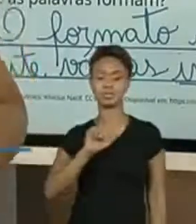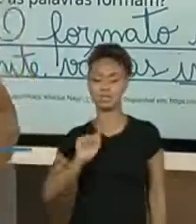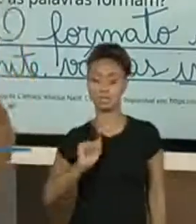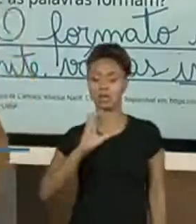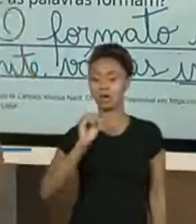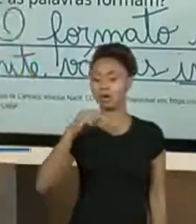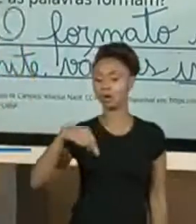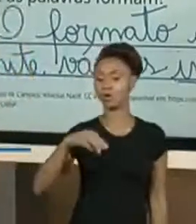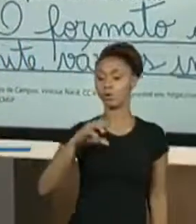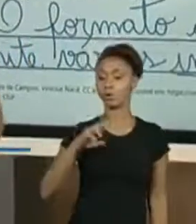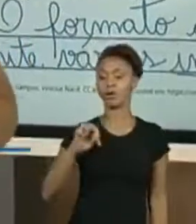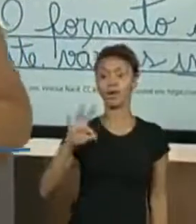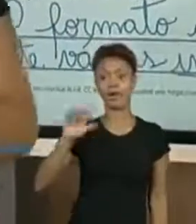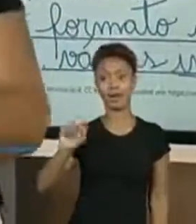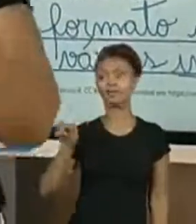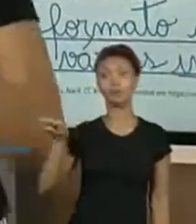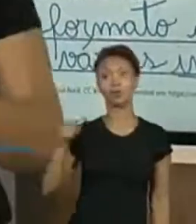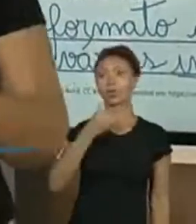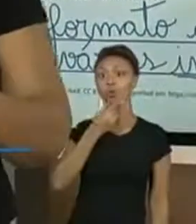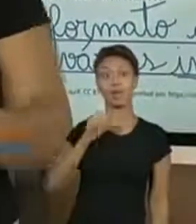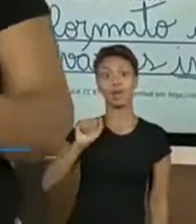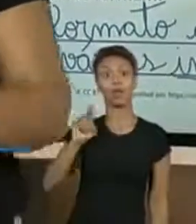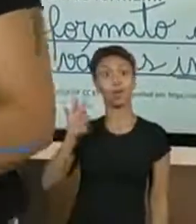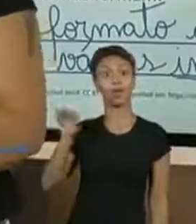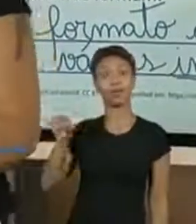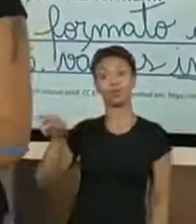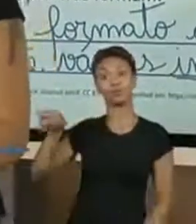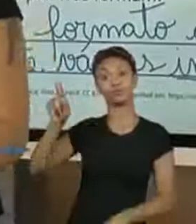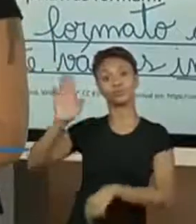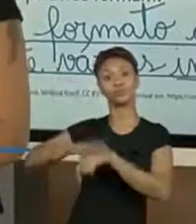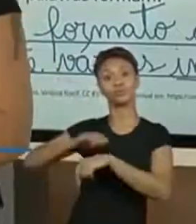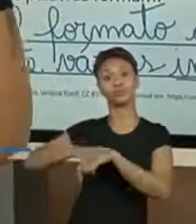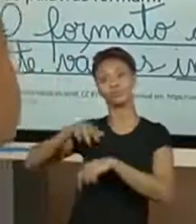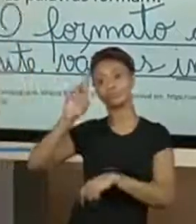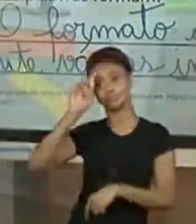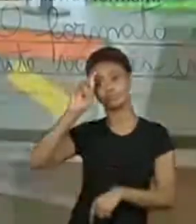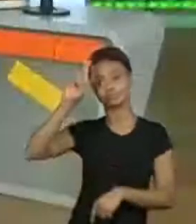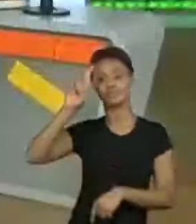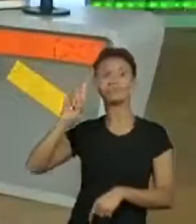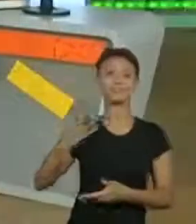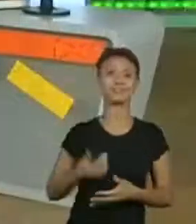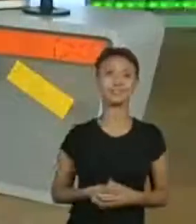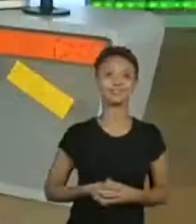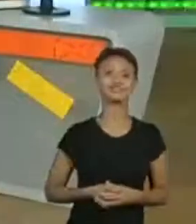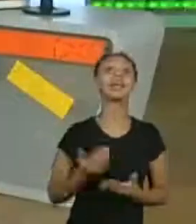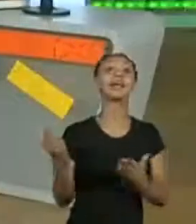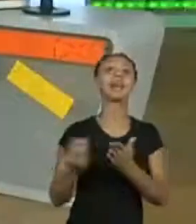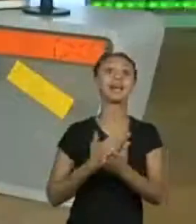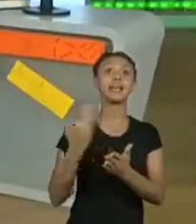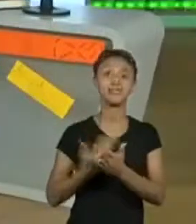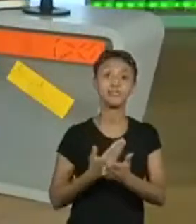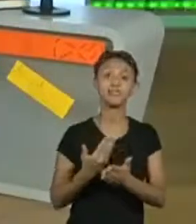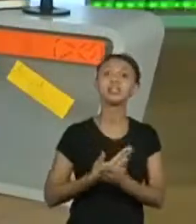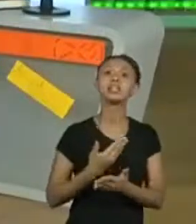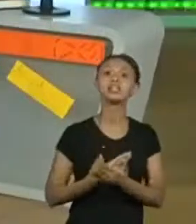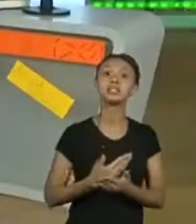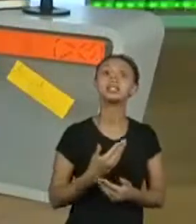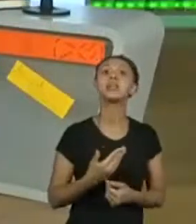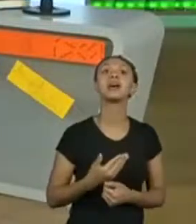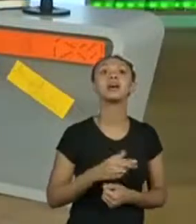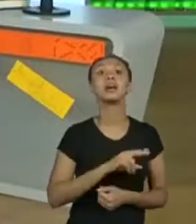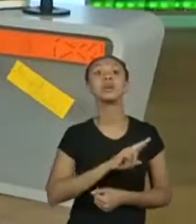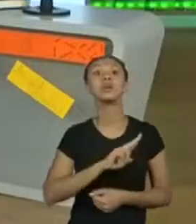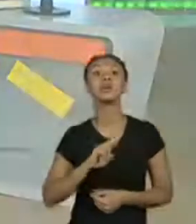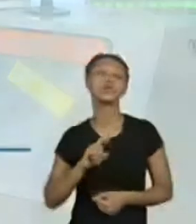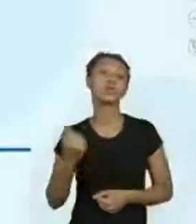por ele. Na revista chamada? Revista de 1955. Bom, gente, chegamos no